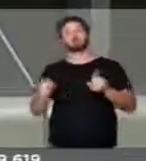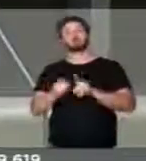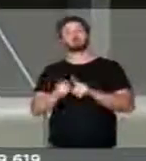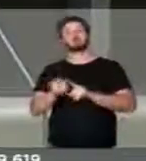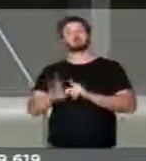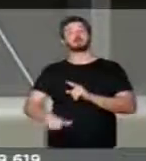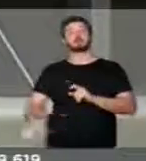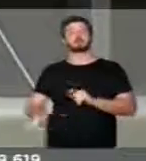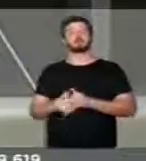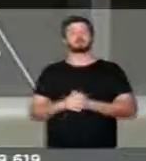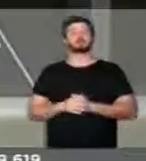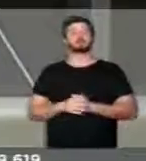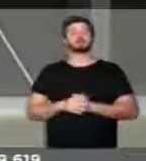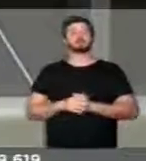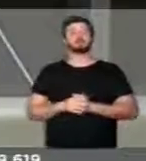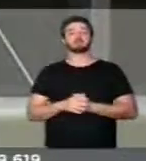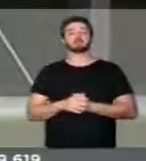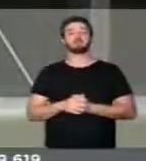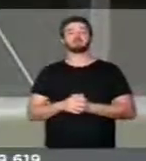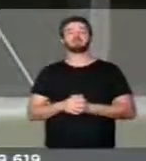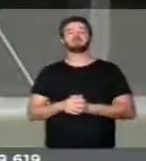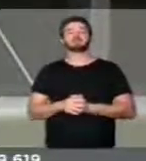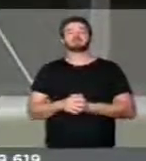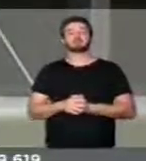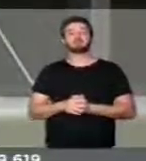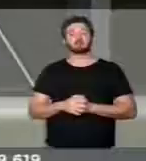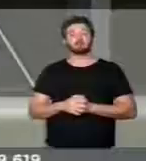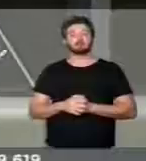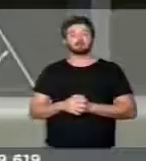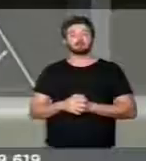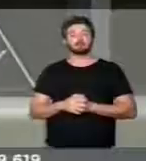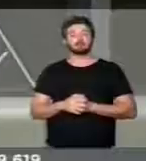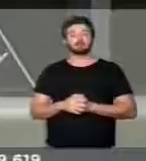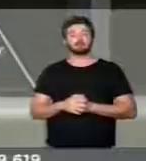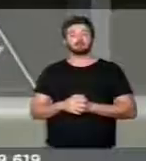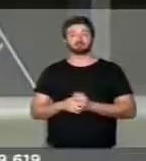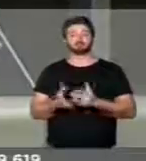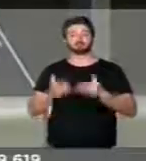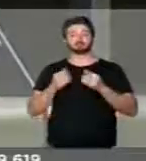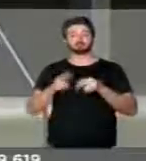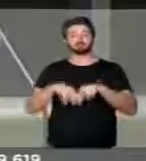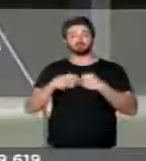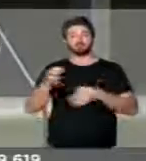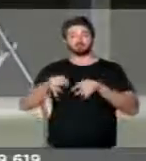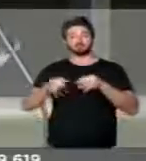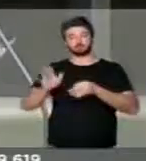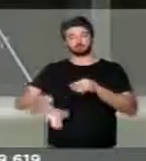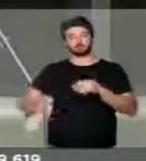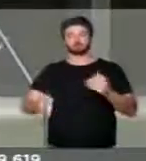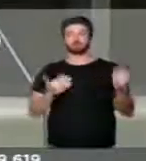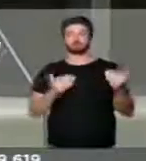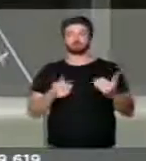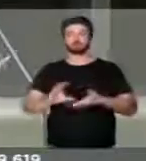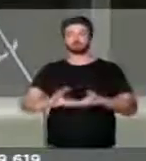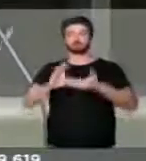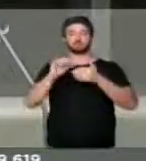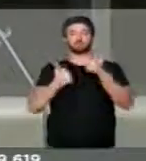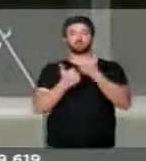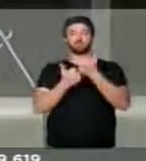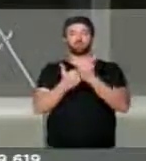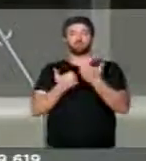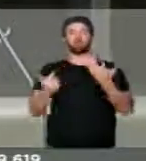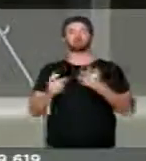entregues pela vara da infância e da juventude e conselho tutelar.